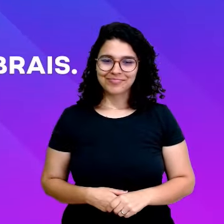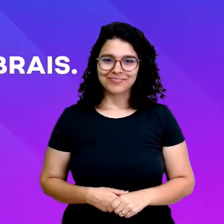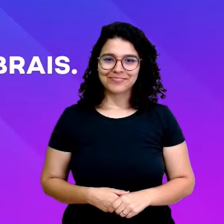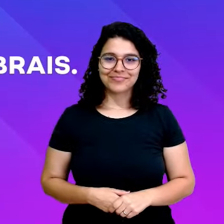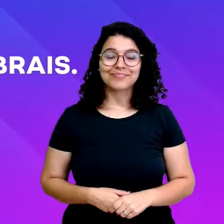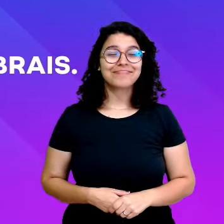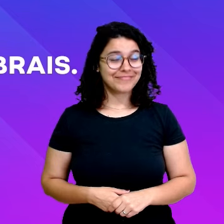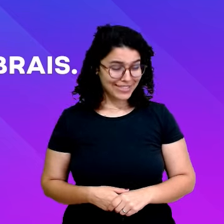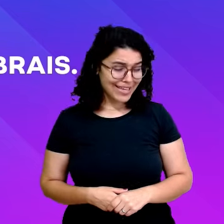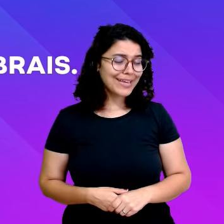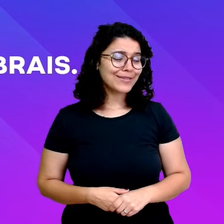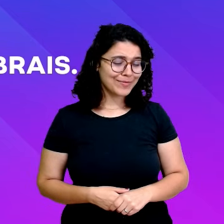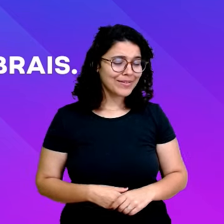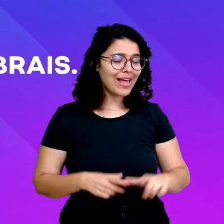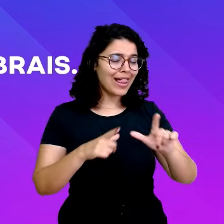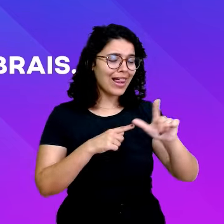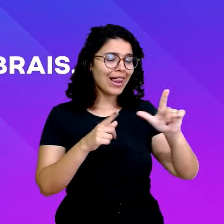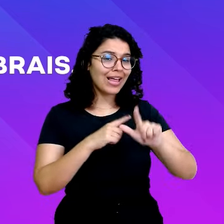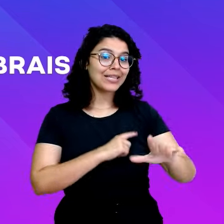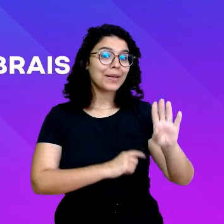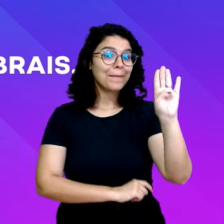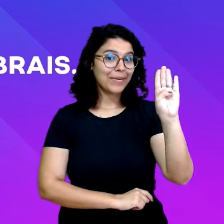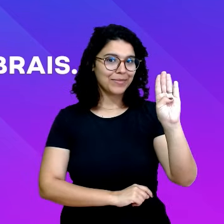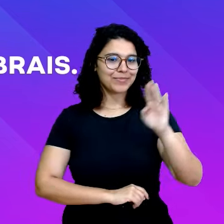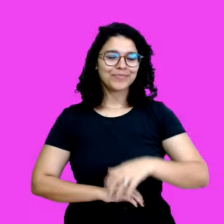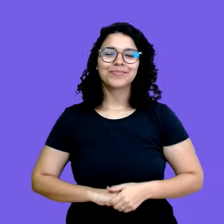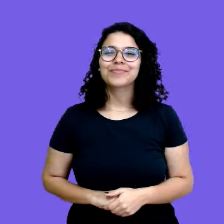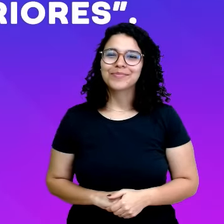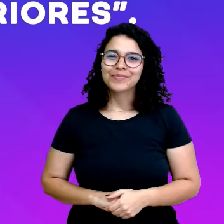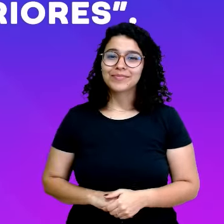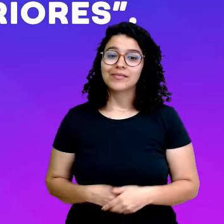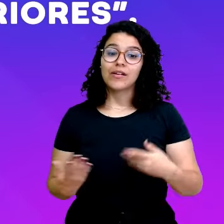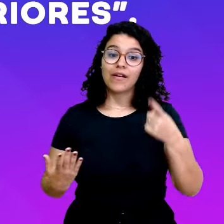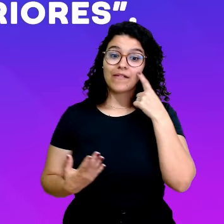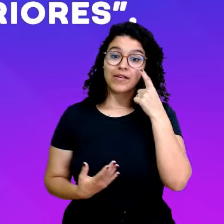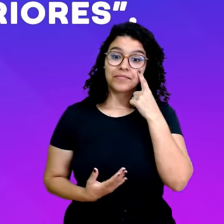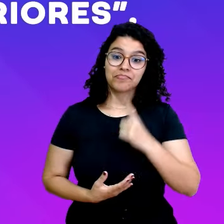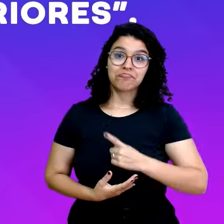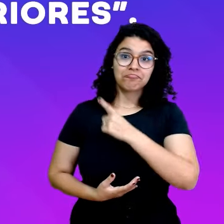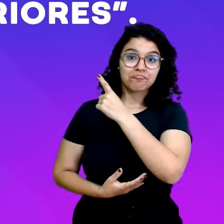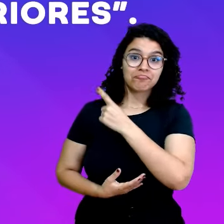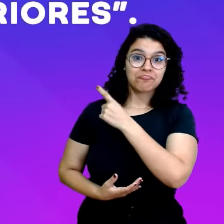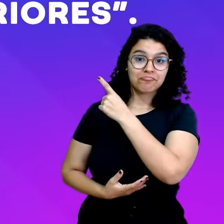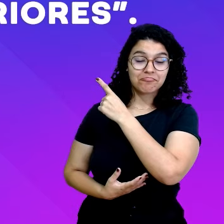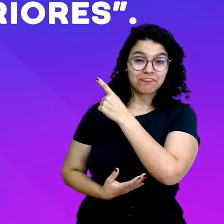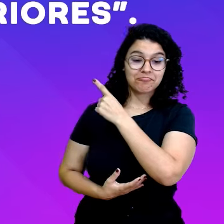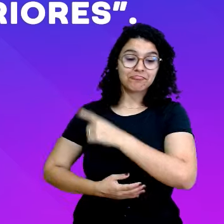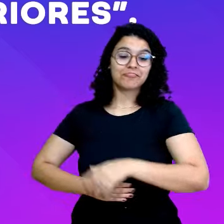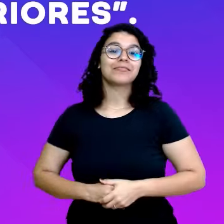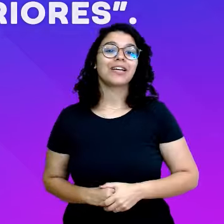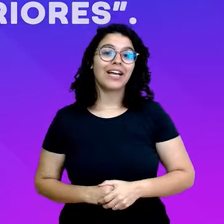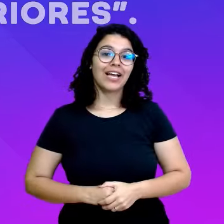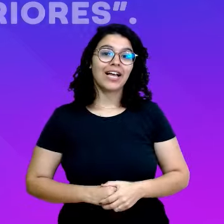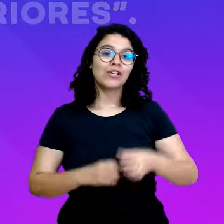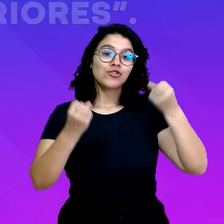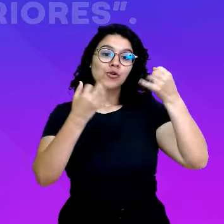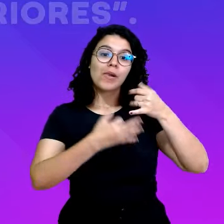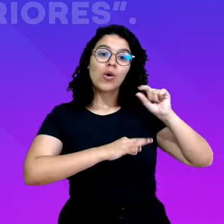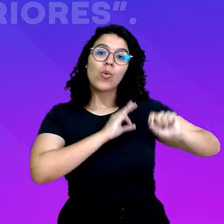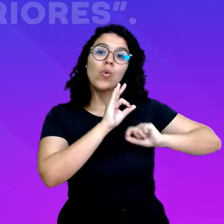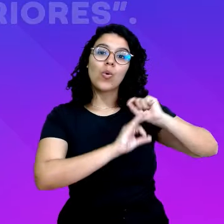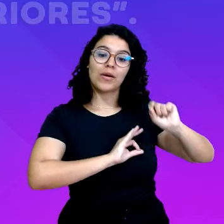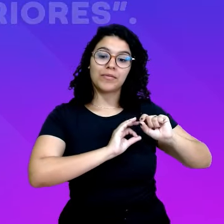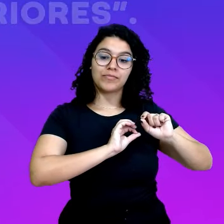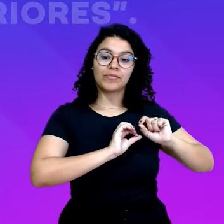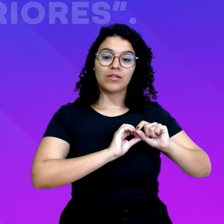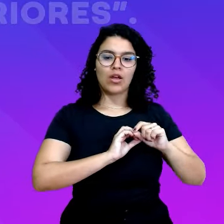Isso mesmo, é a letra B. Já que aqui nessa parte, olha, ele diz assim. O que